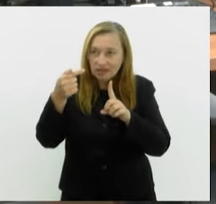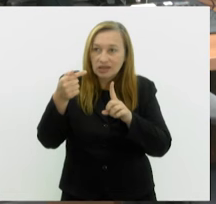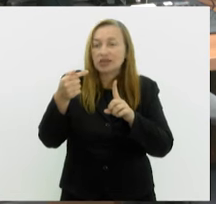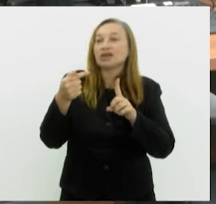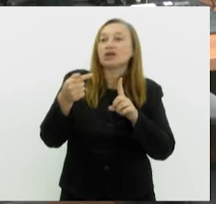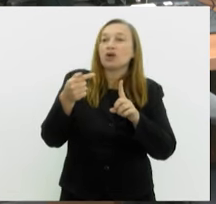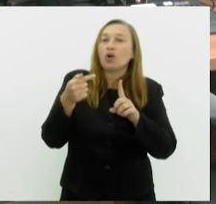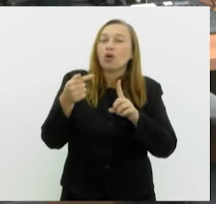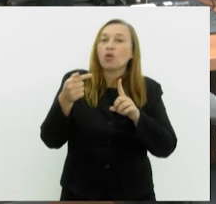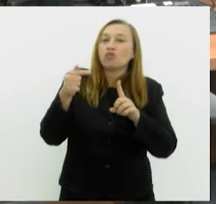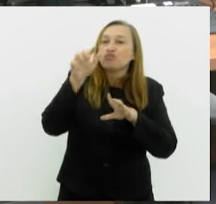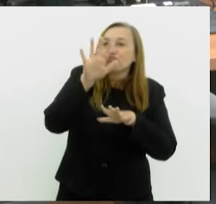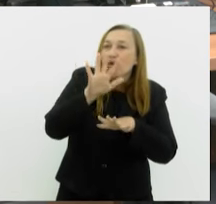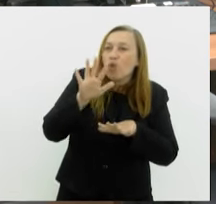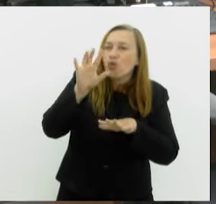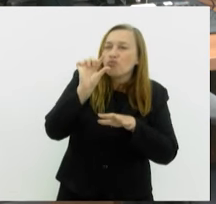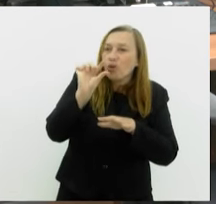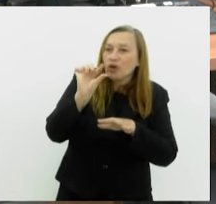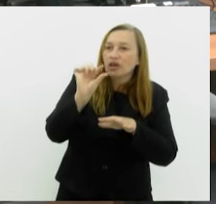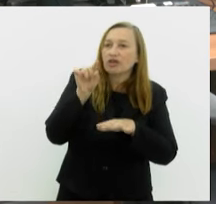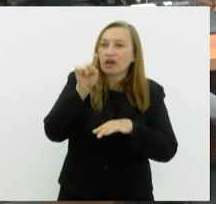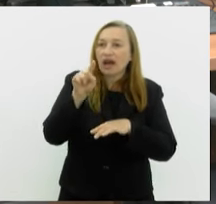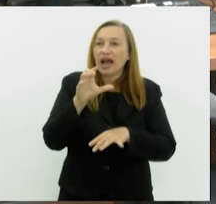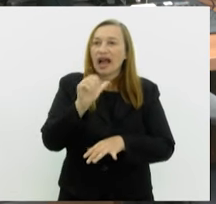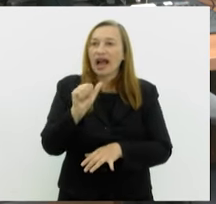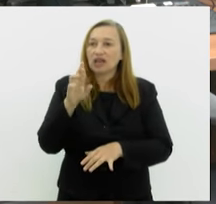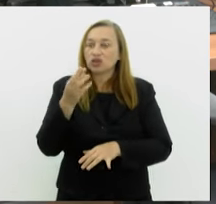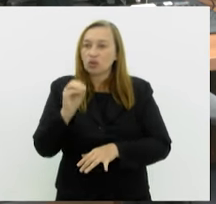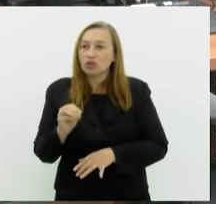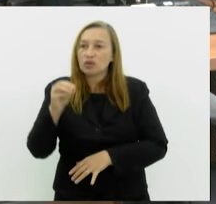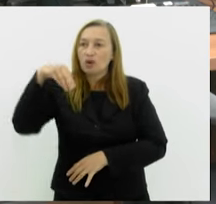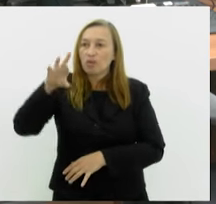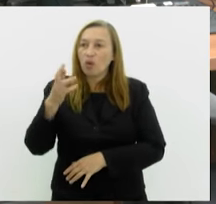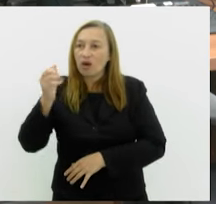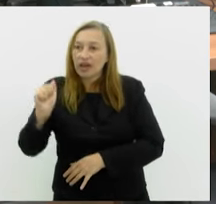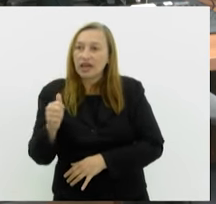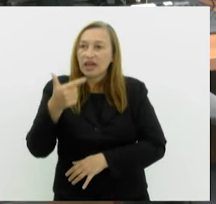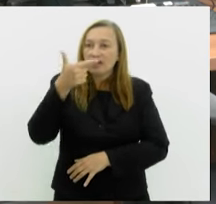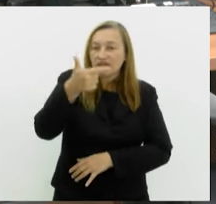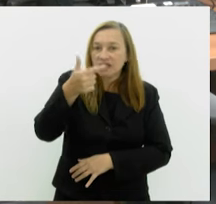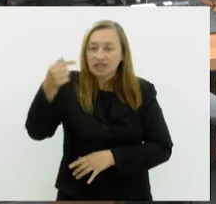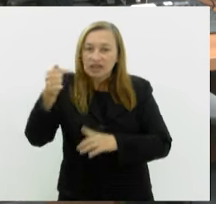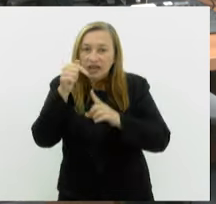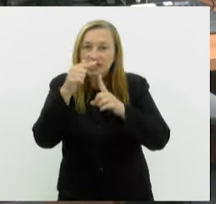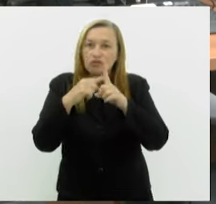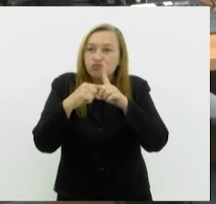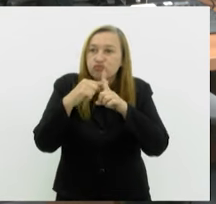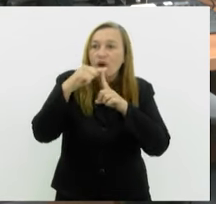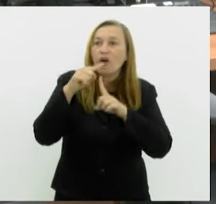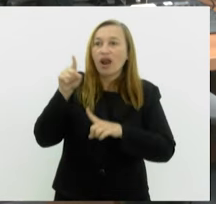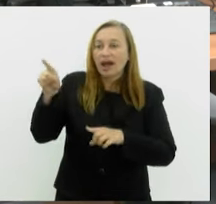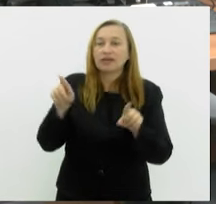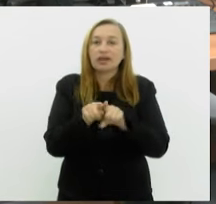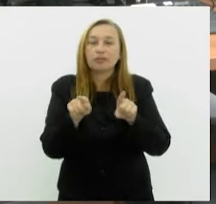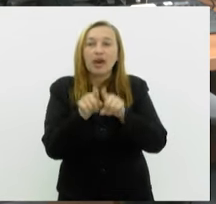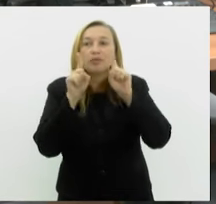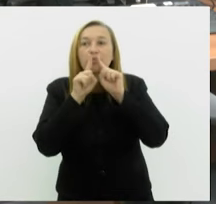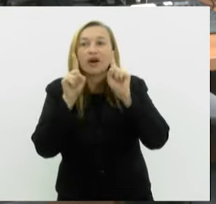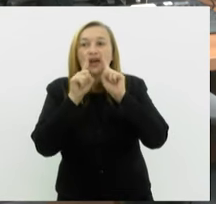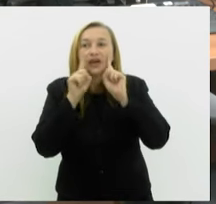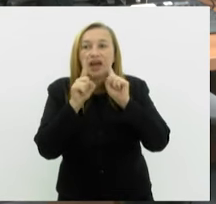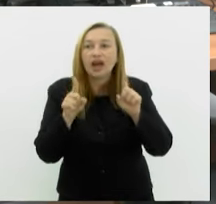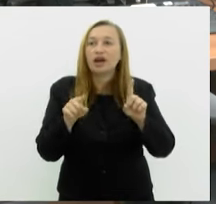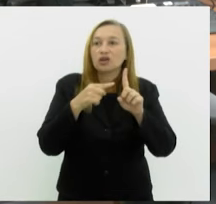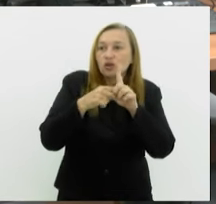o céu está um pouquinho nublado lá. Cardoso Moreira, 27 graus também, mas com céu limpo. Maricá, céu